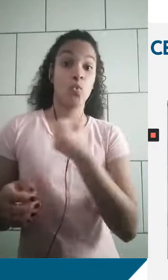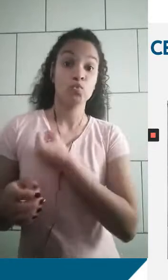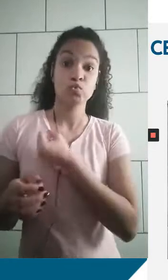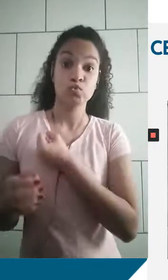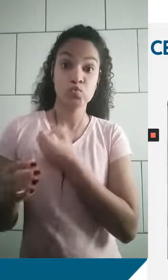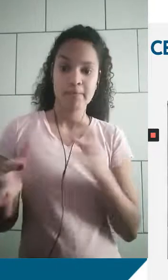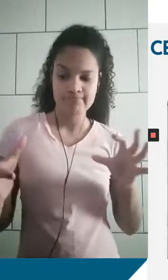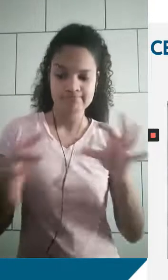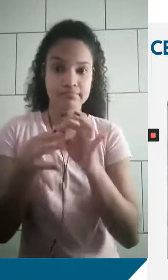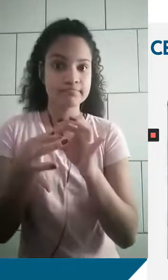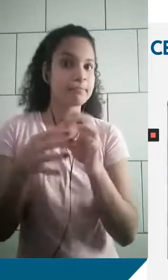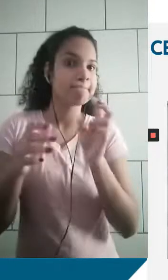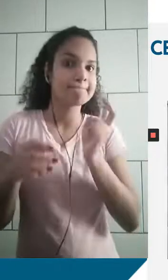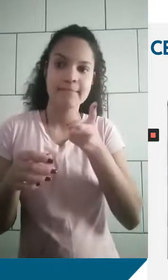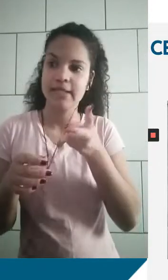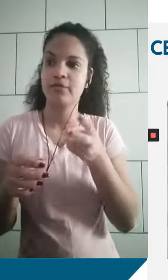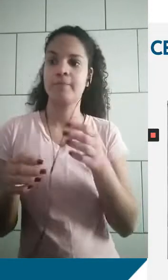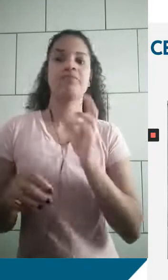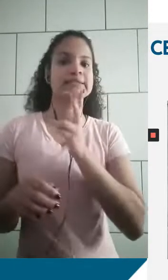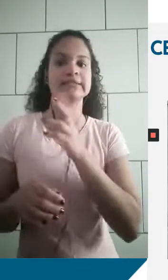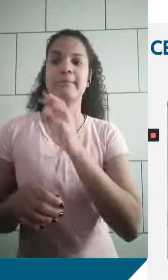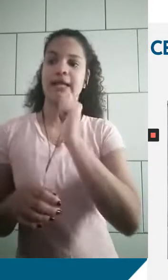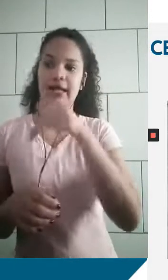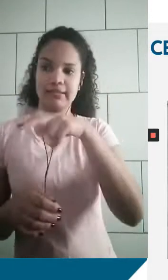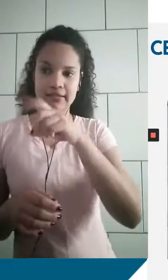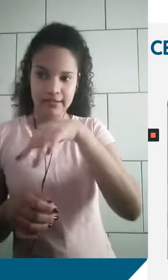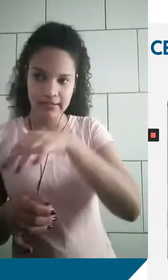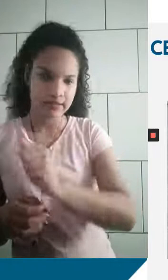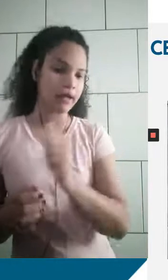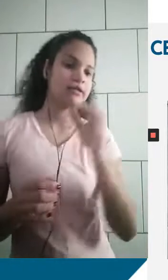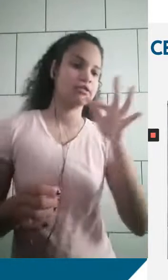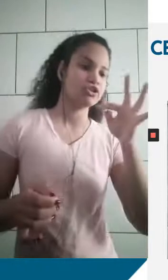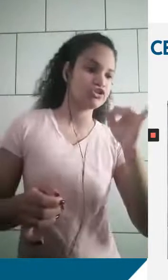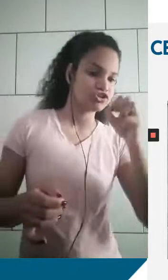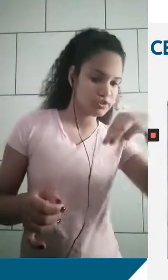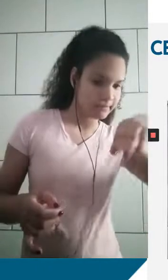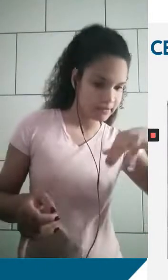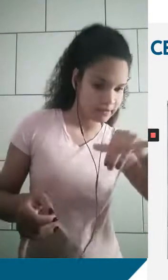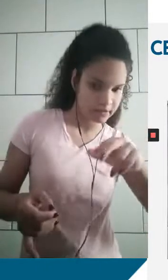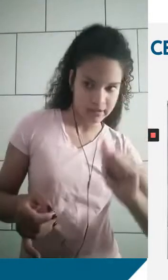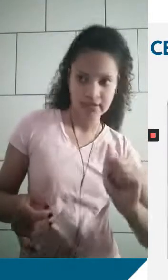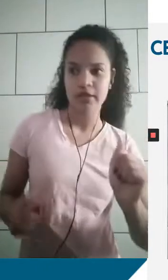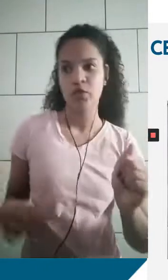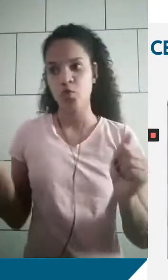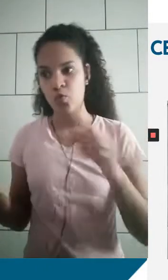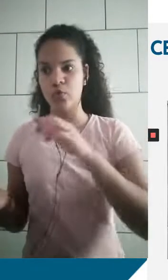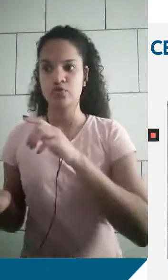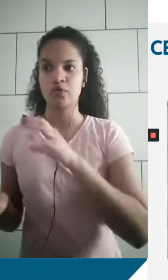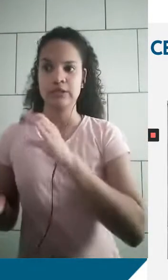ligações adenina com timina e citosina pareia com guanina. Há estudos que mostram que